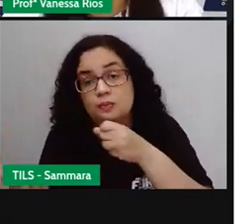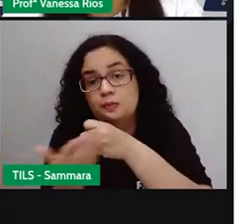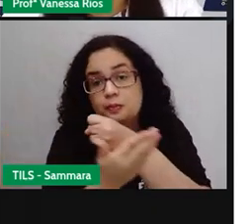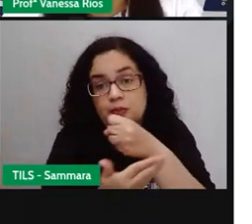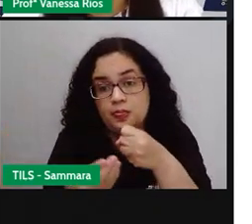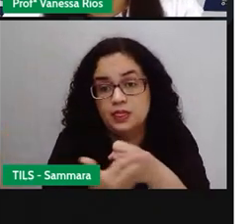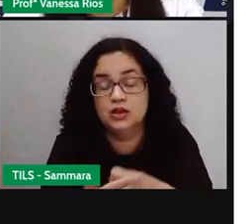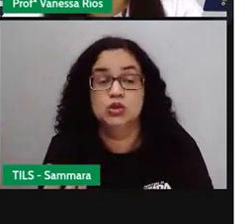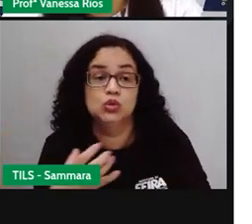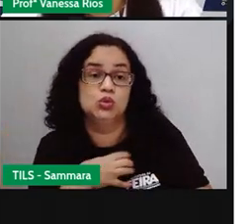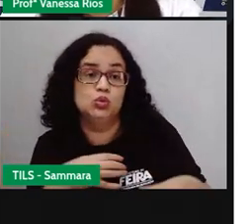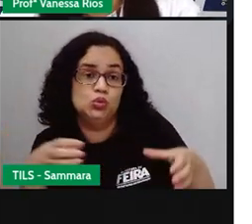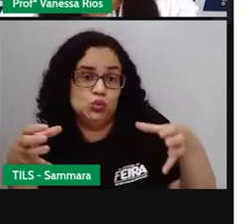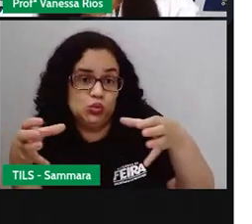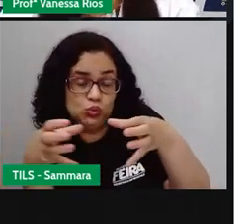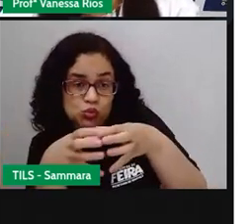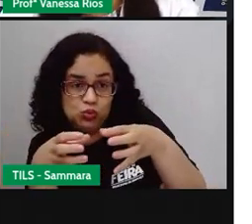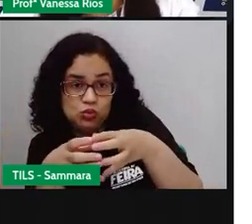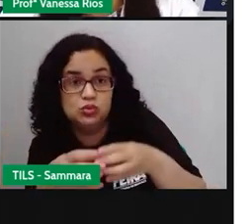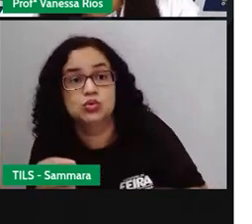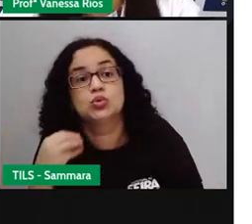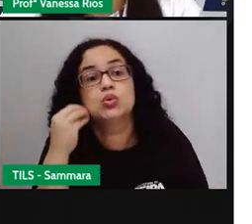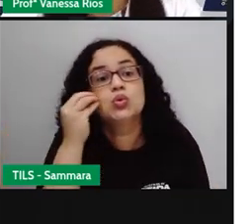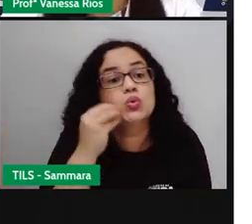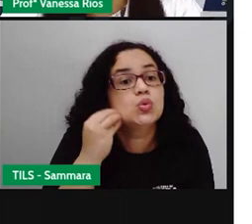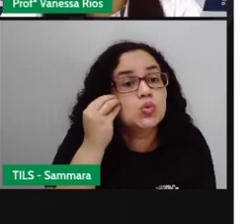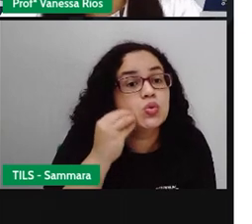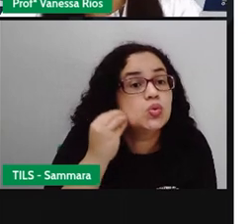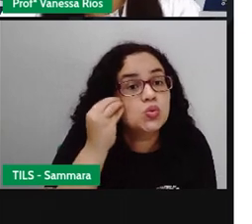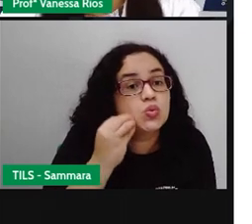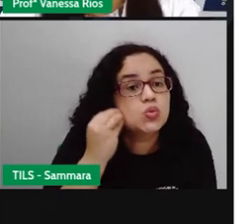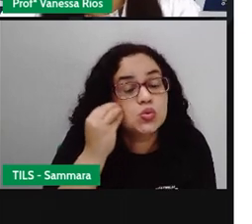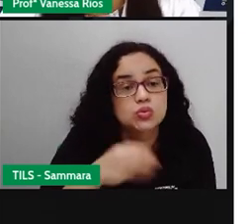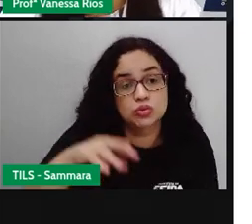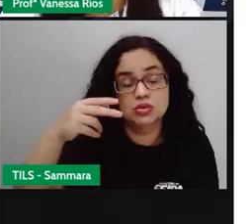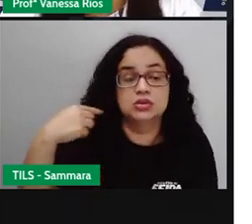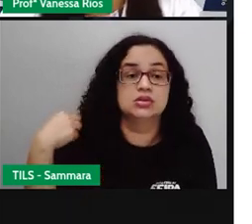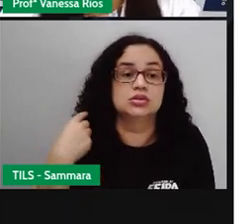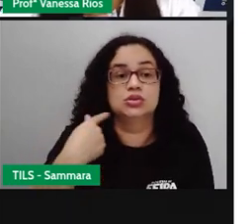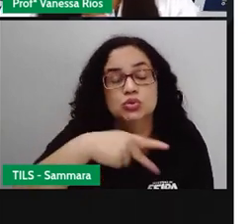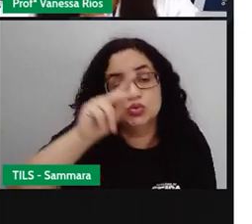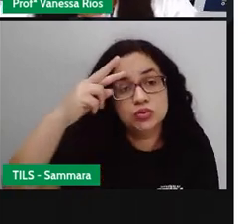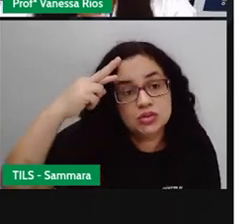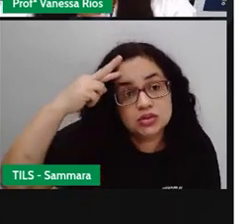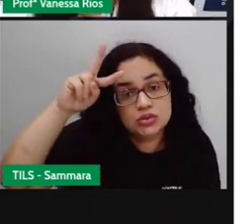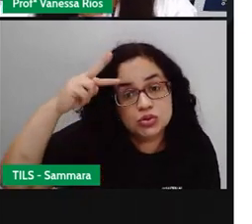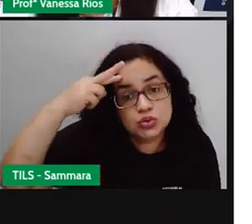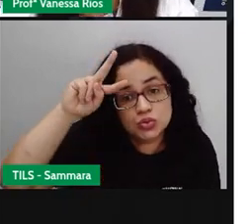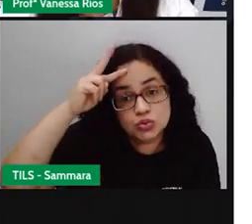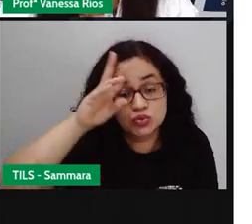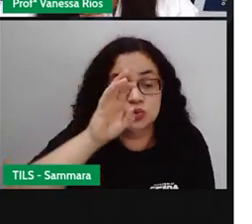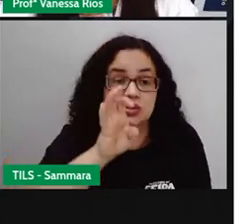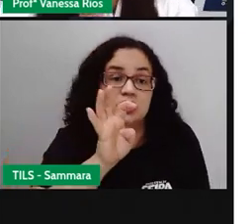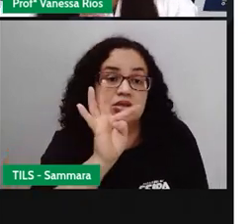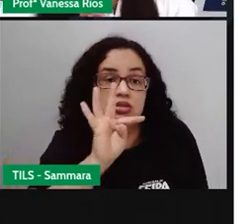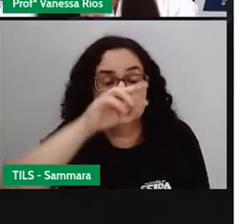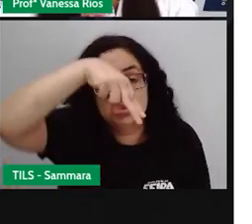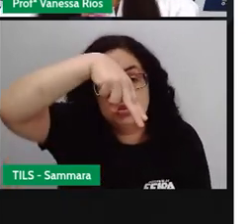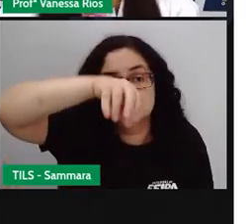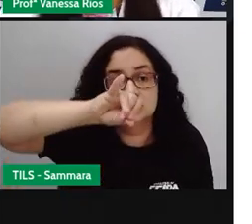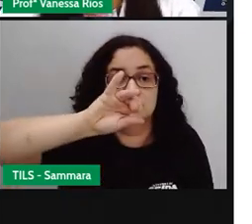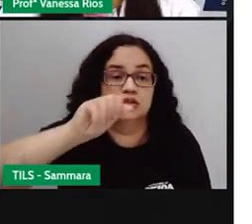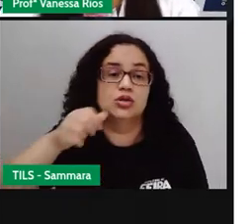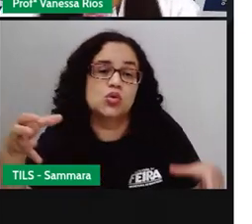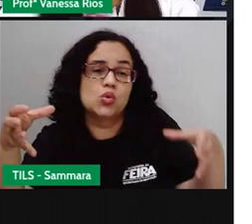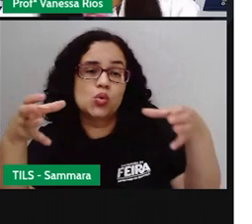disposições do grupo e suas experiências através de sua história. Então, etnia são grupos que possuem